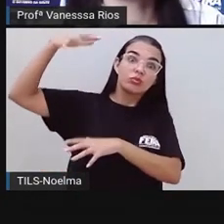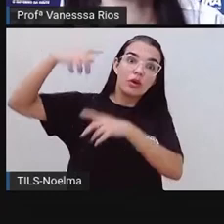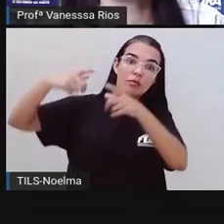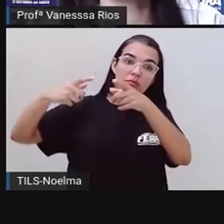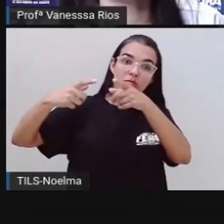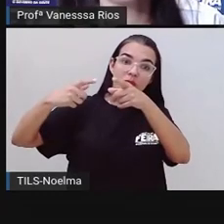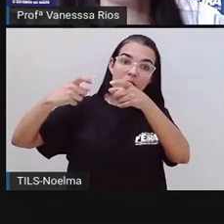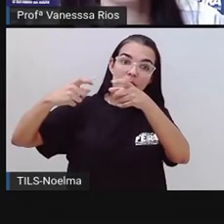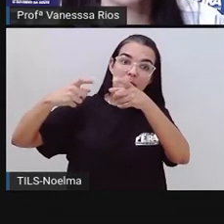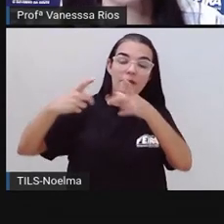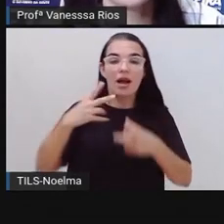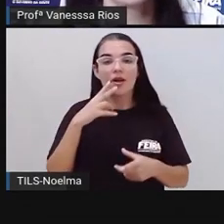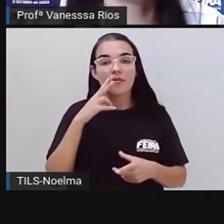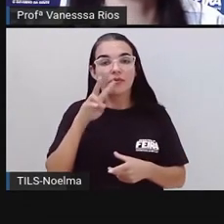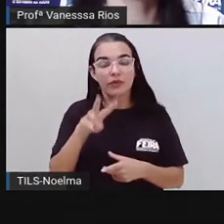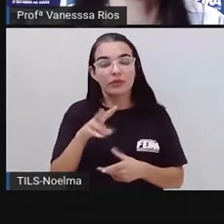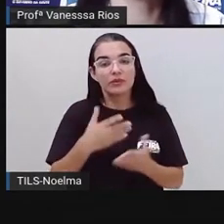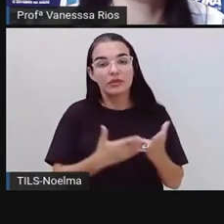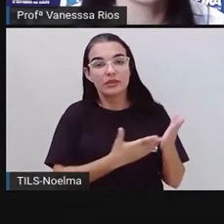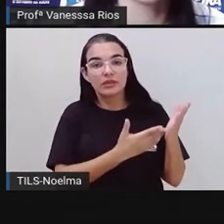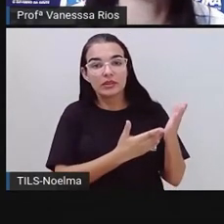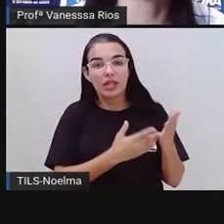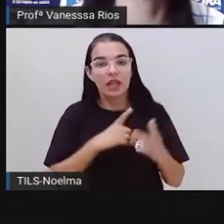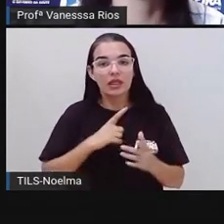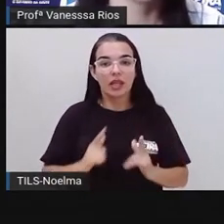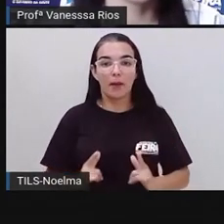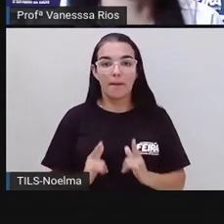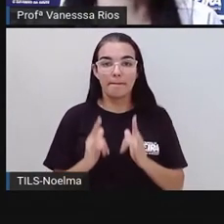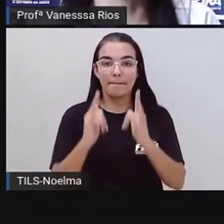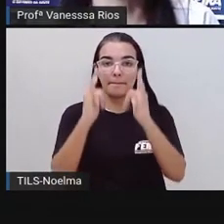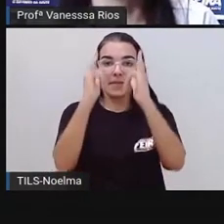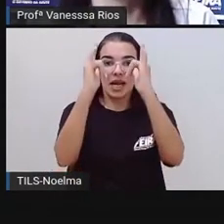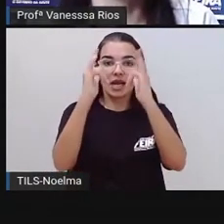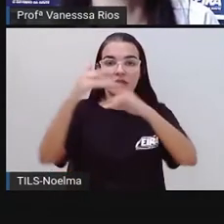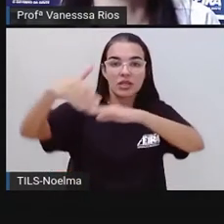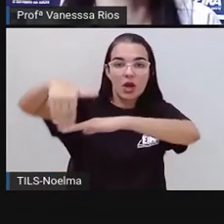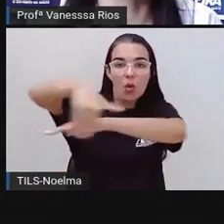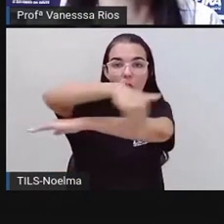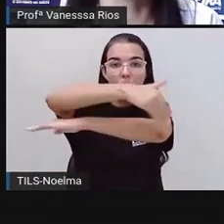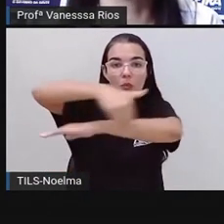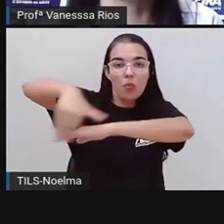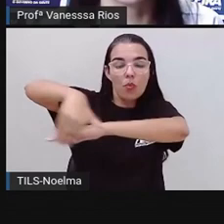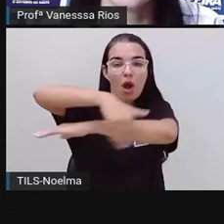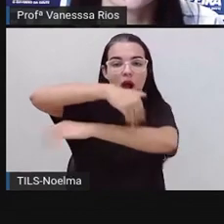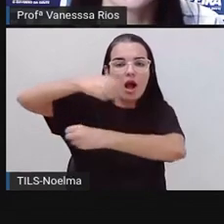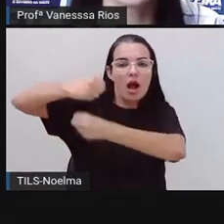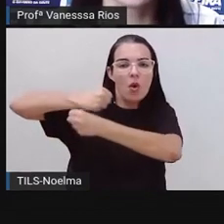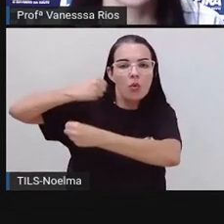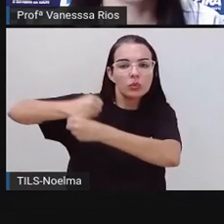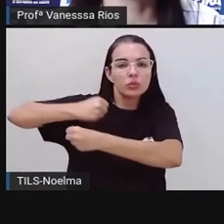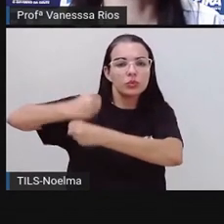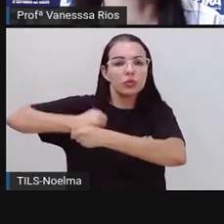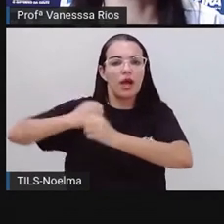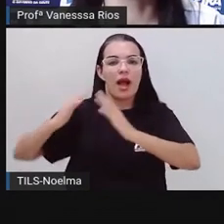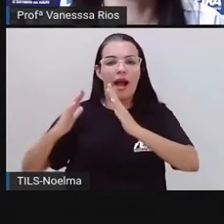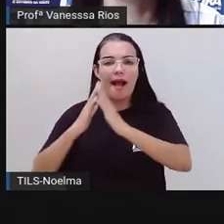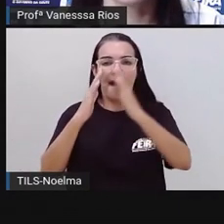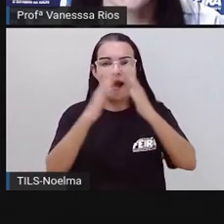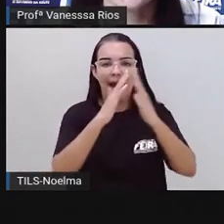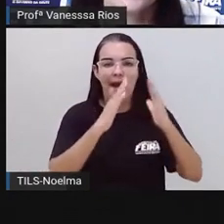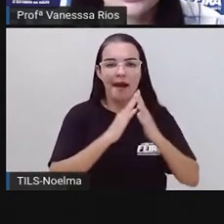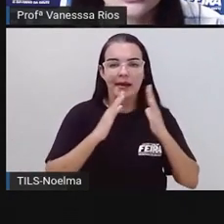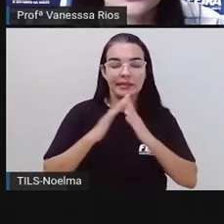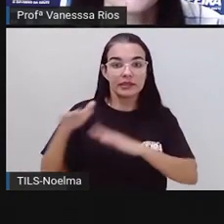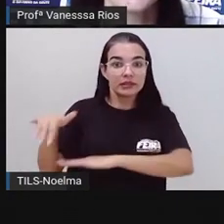onde a gente pode observar entre os prédios, as ruas, né? As construções, avenidas